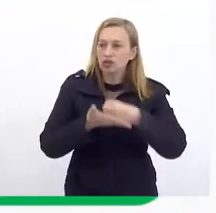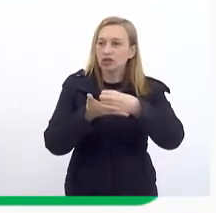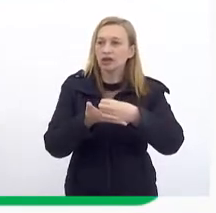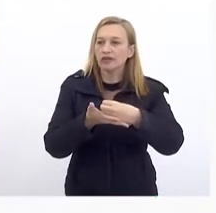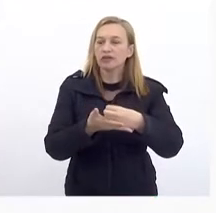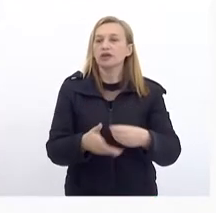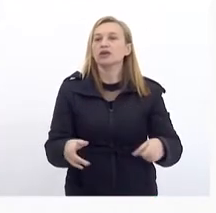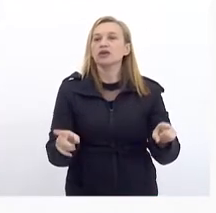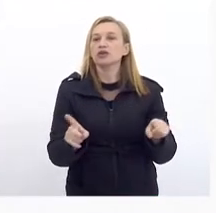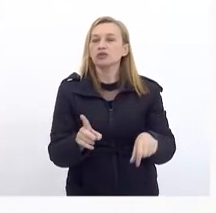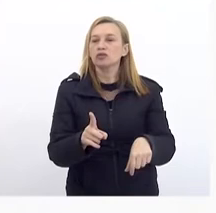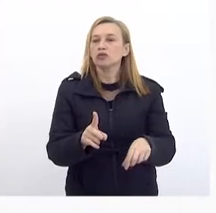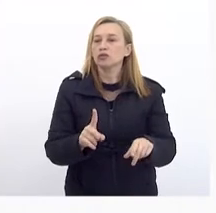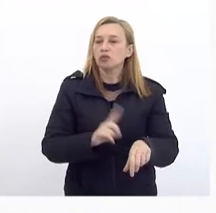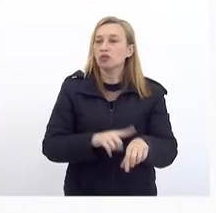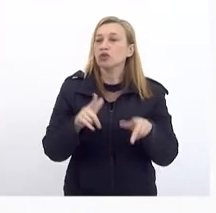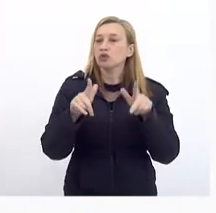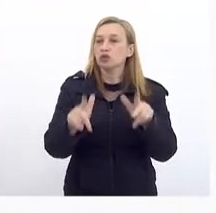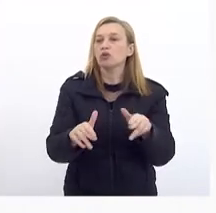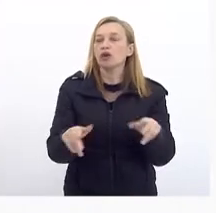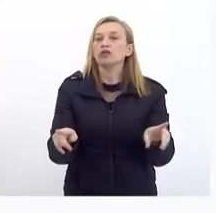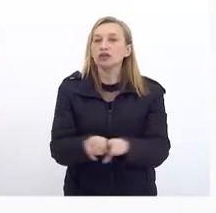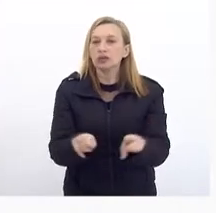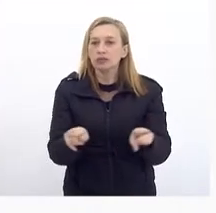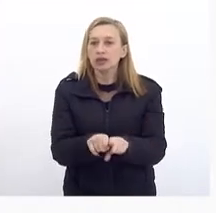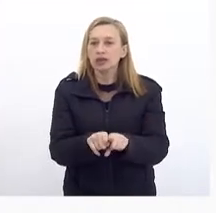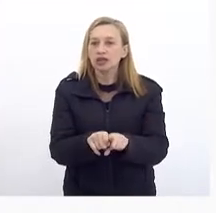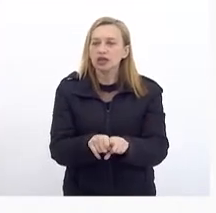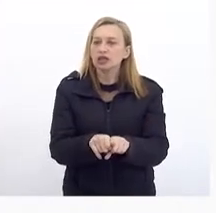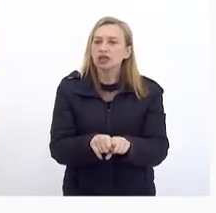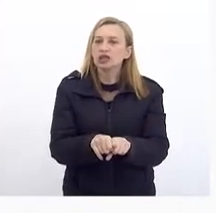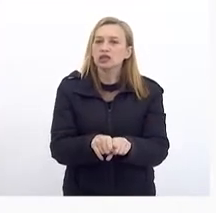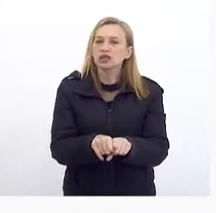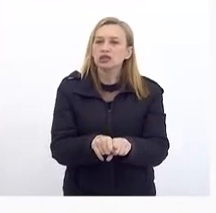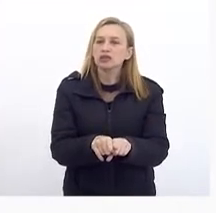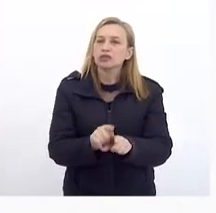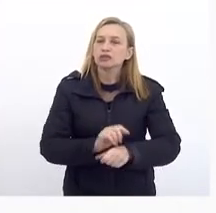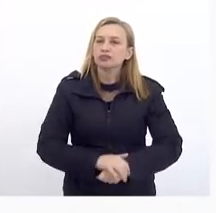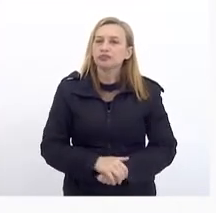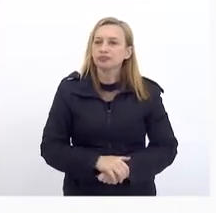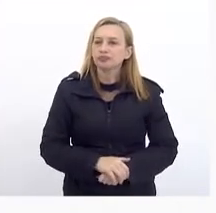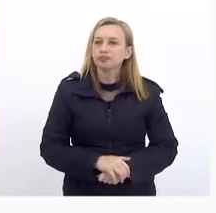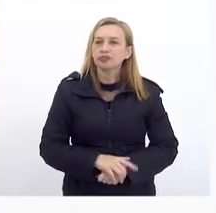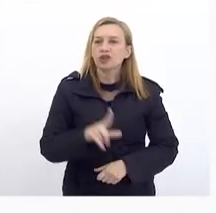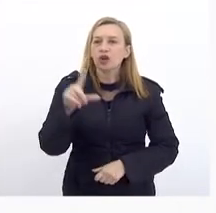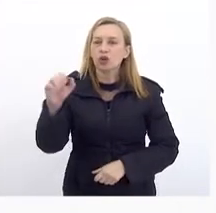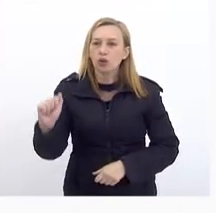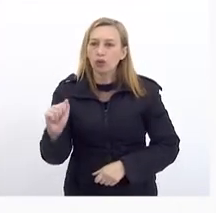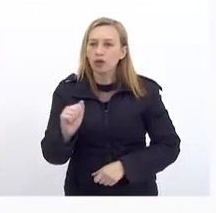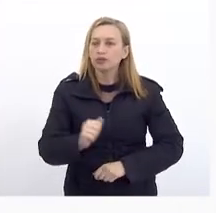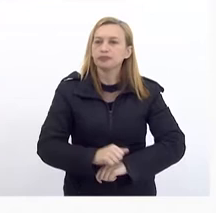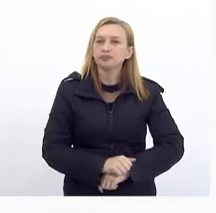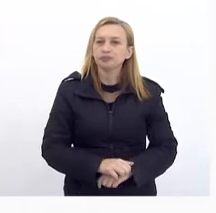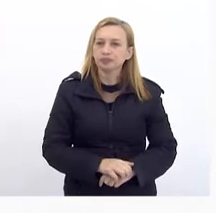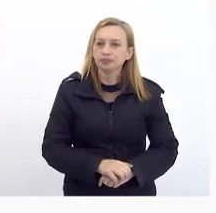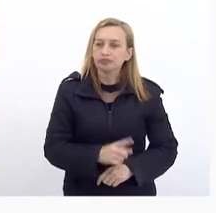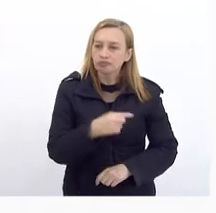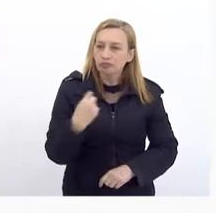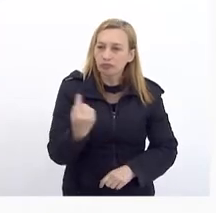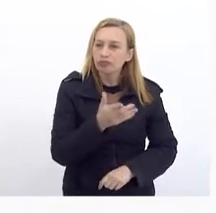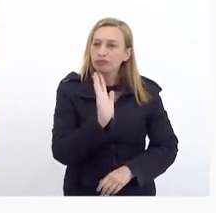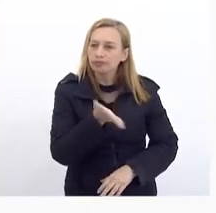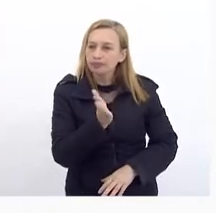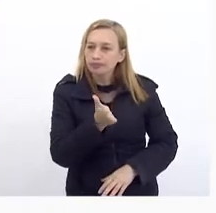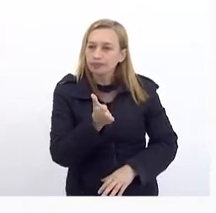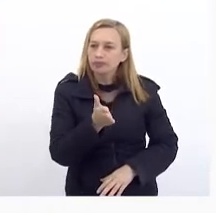tempo Nós também estamos trazendo Para a LOA Aquilo que nós já tínhamos